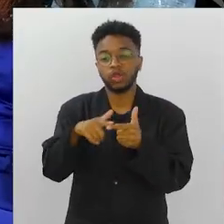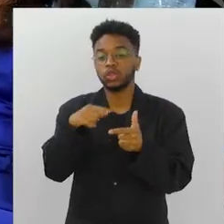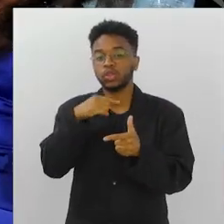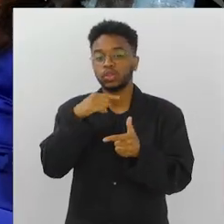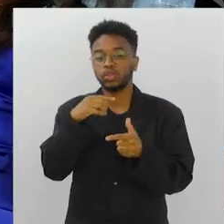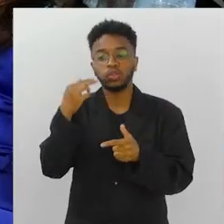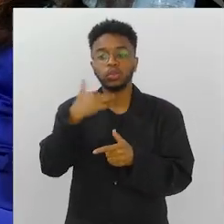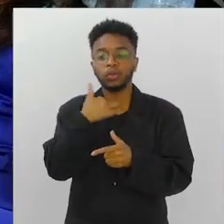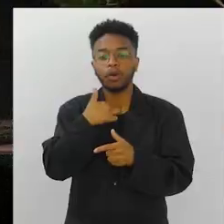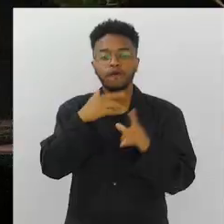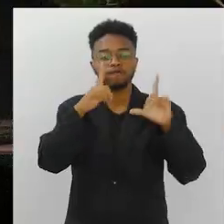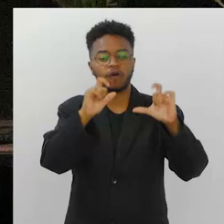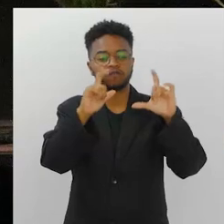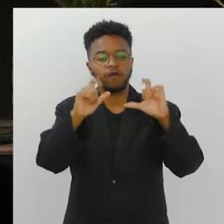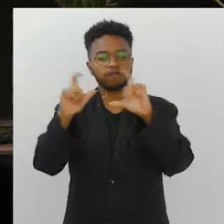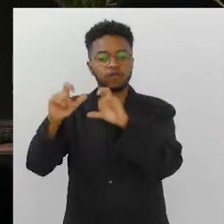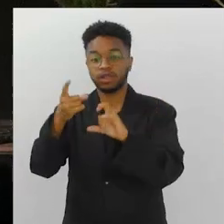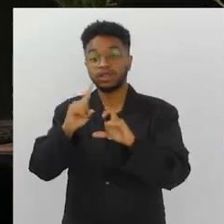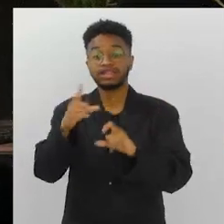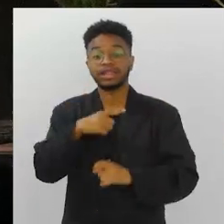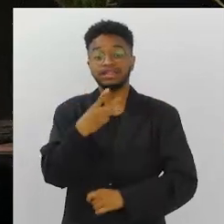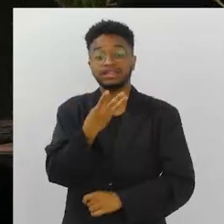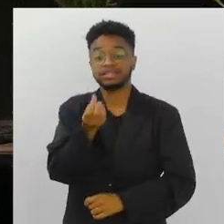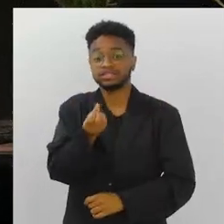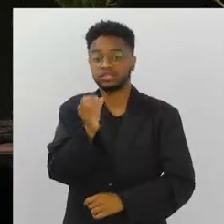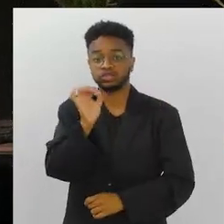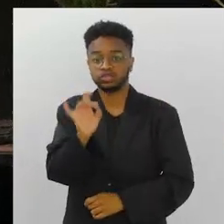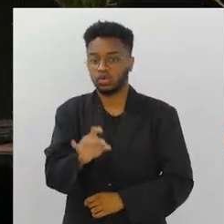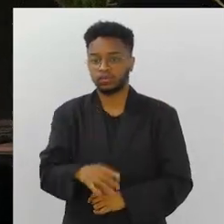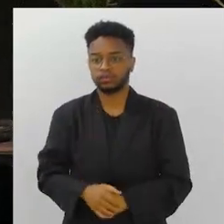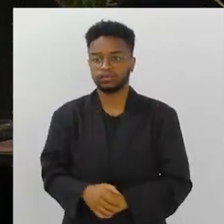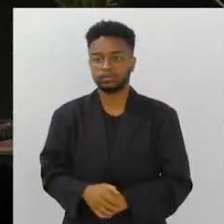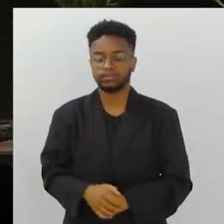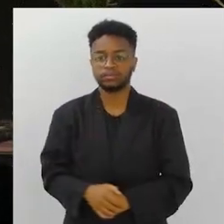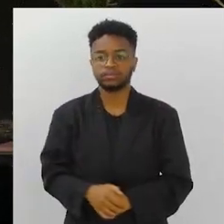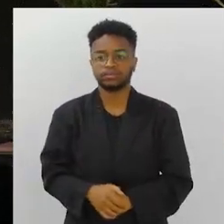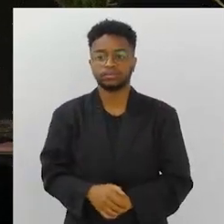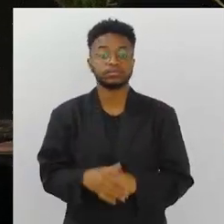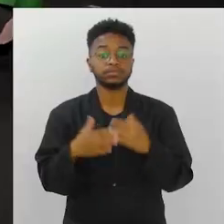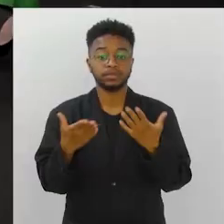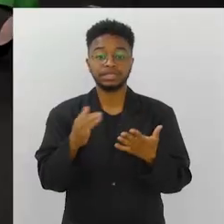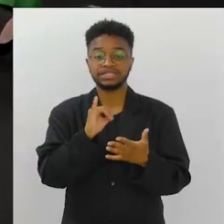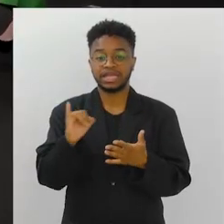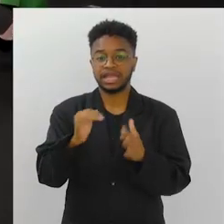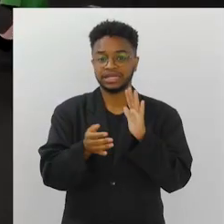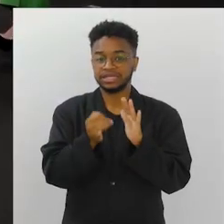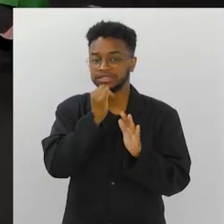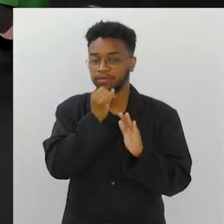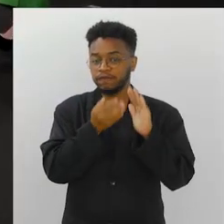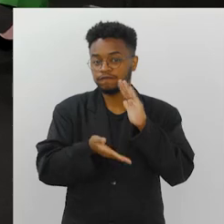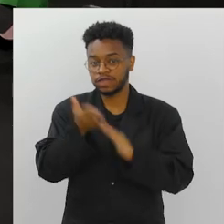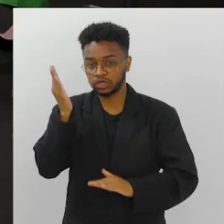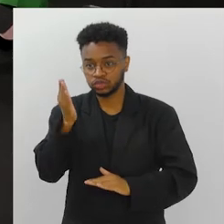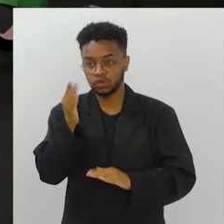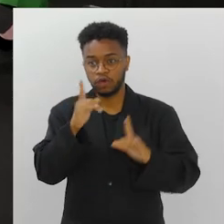sair tirando um monte de foto porque tinha 36 fotos dando roupa. E perdia o lance porque aí, se você viajou, tirou as fotos e